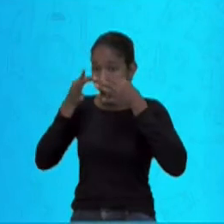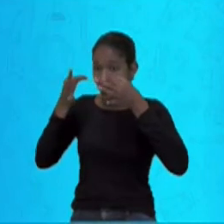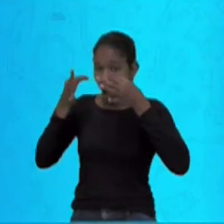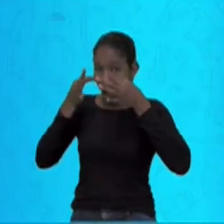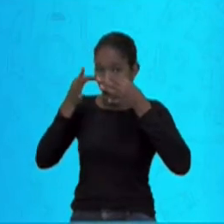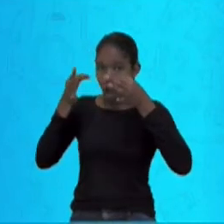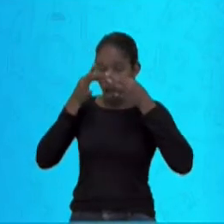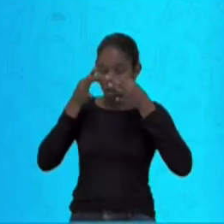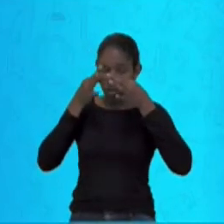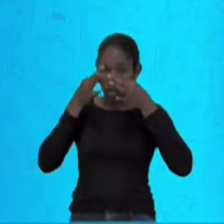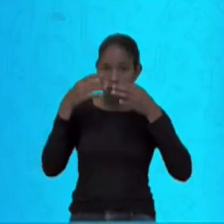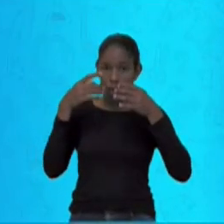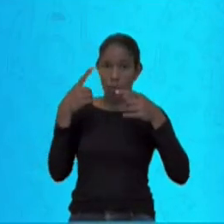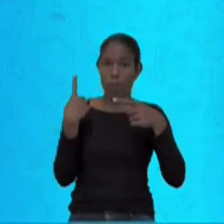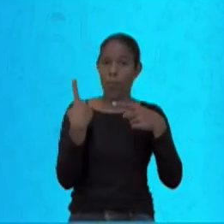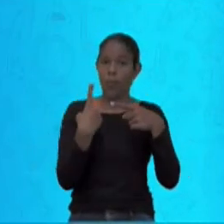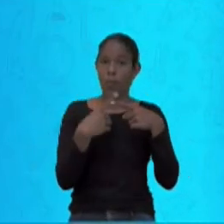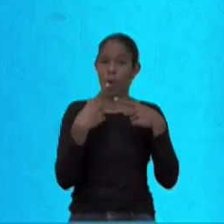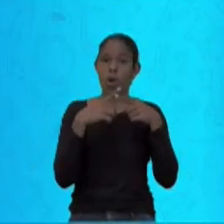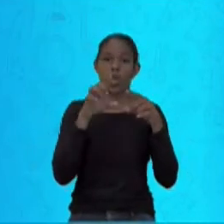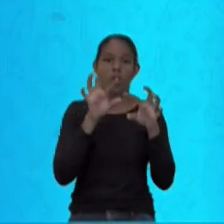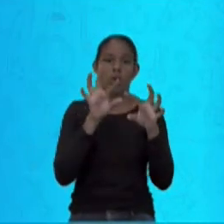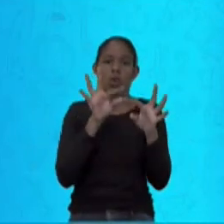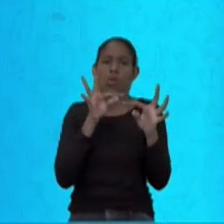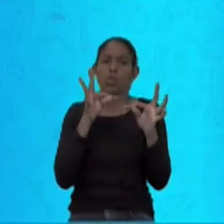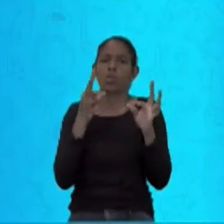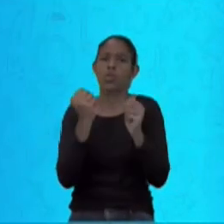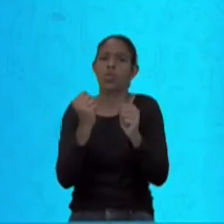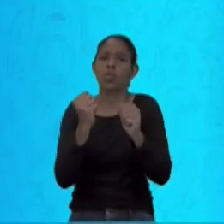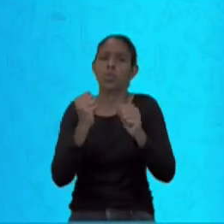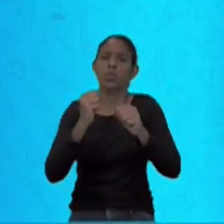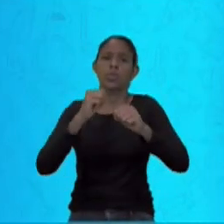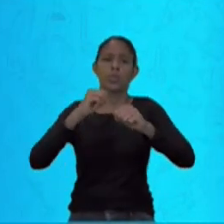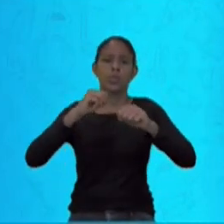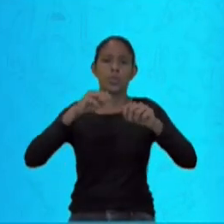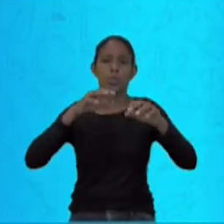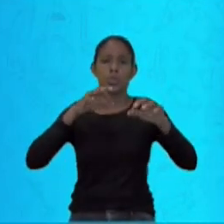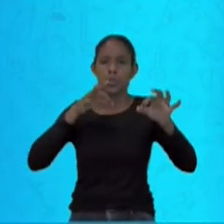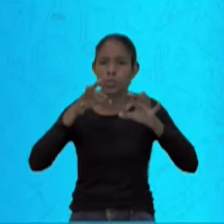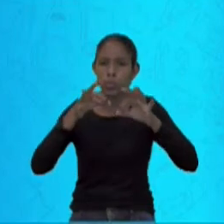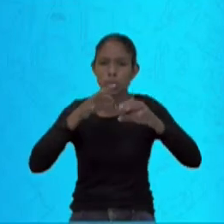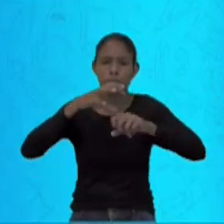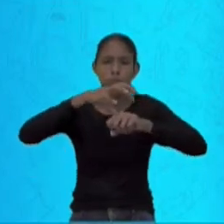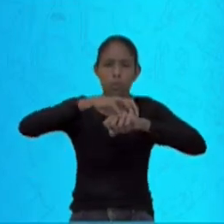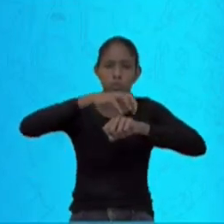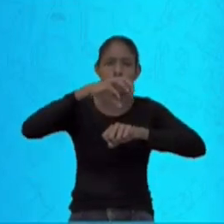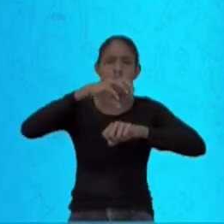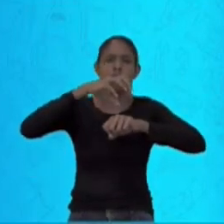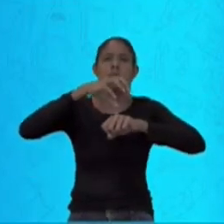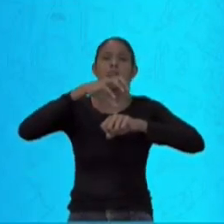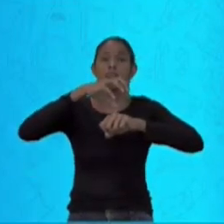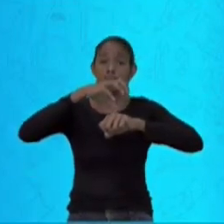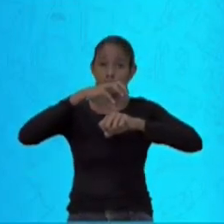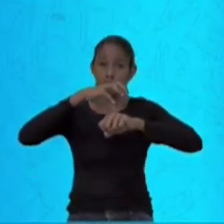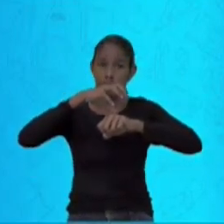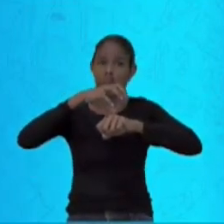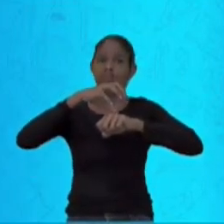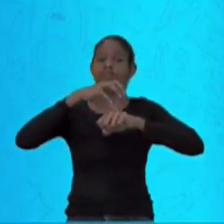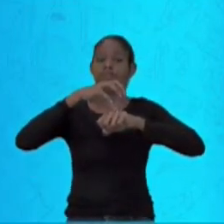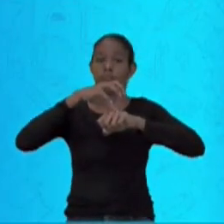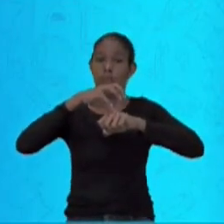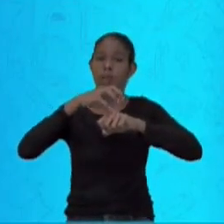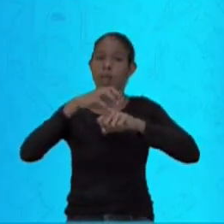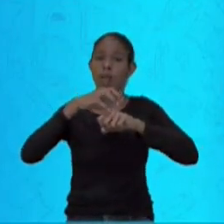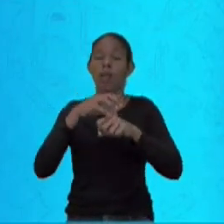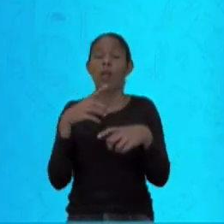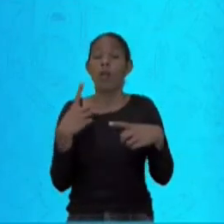inflamatório, aonde houver um contato com um agente infeccioso e a nossa imunidade, vai gerar febre.